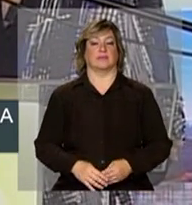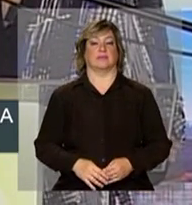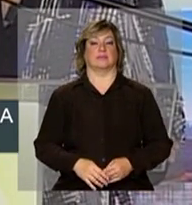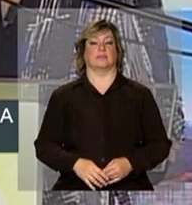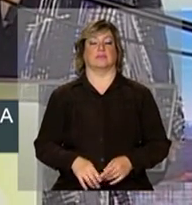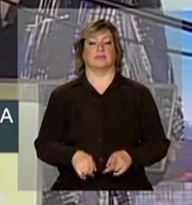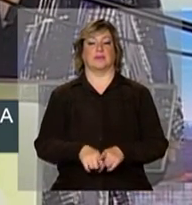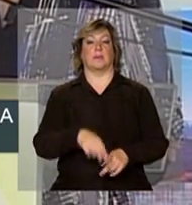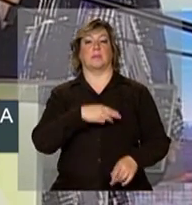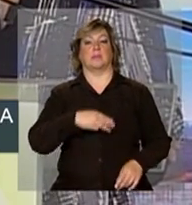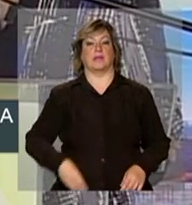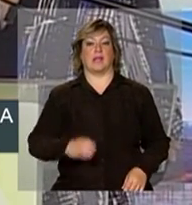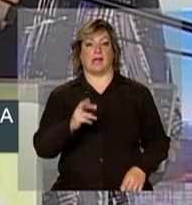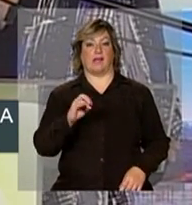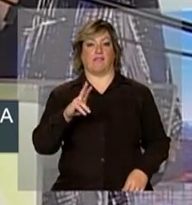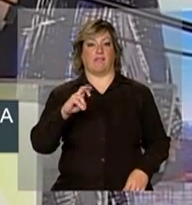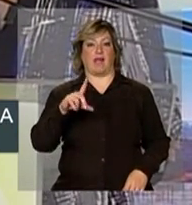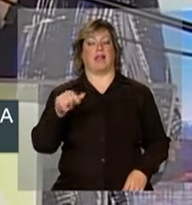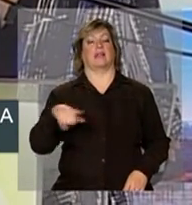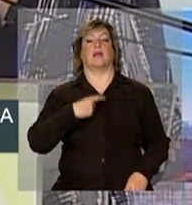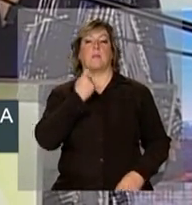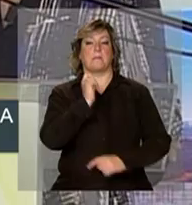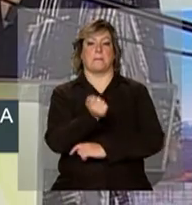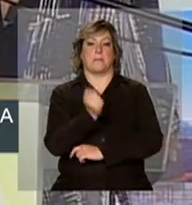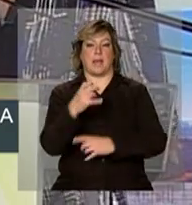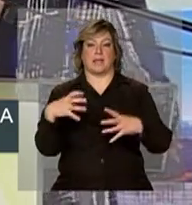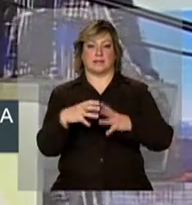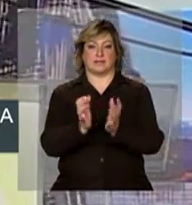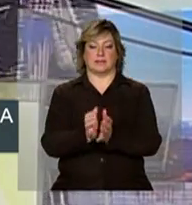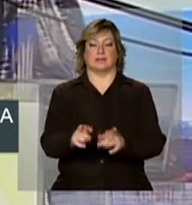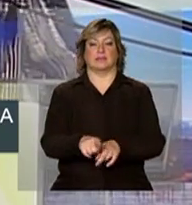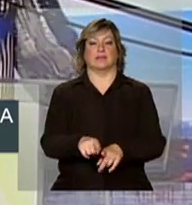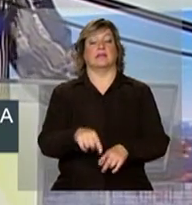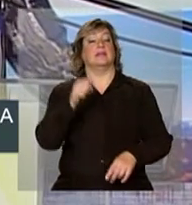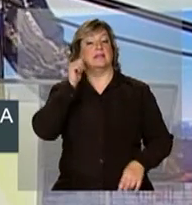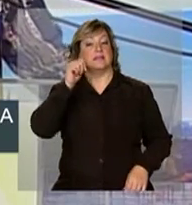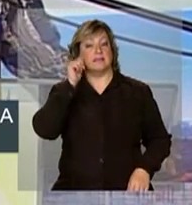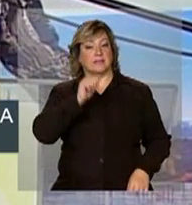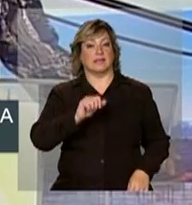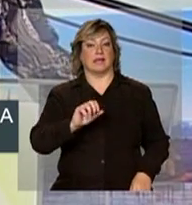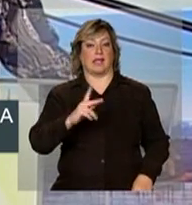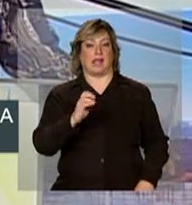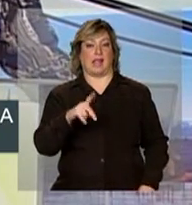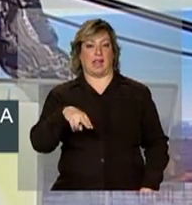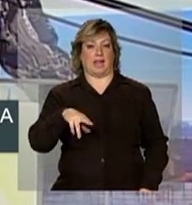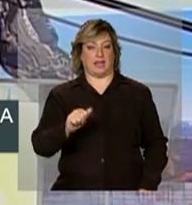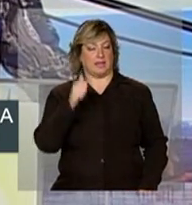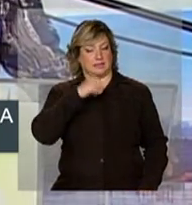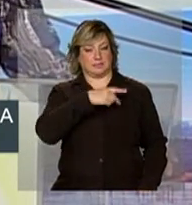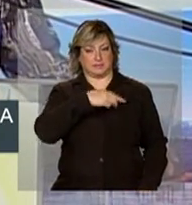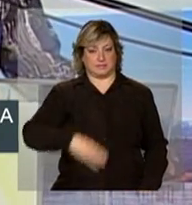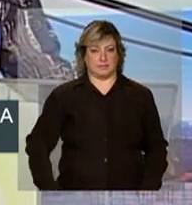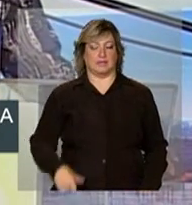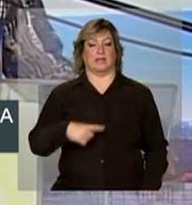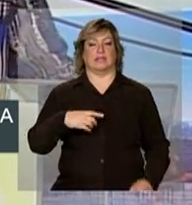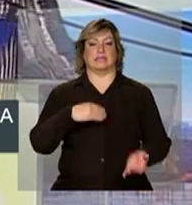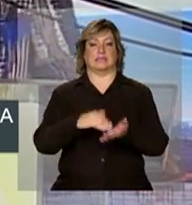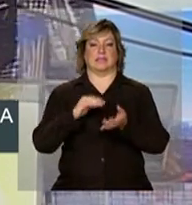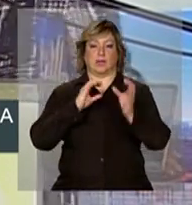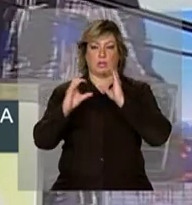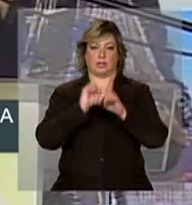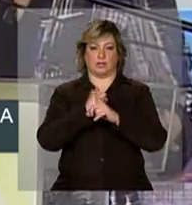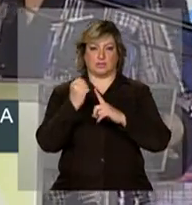o ministro Crivella da Pesca e Aquicultura, a ministra Helena Chagas da Secretaria de Comunicação Social,